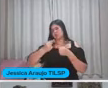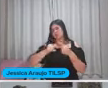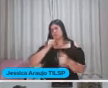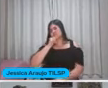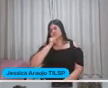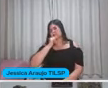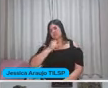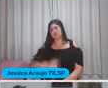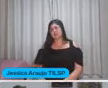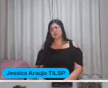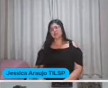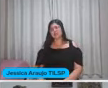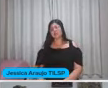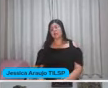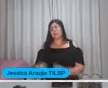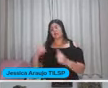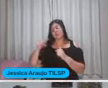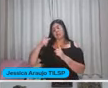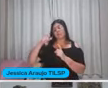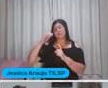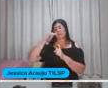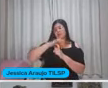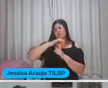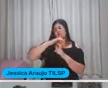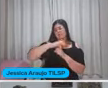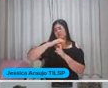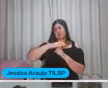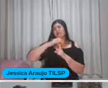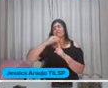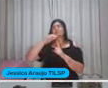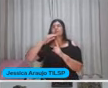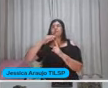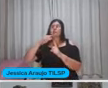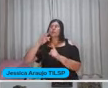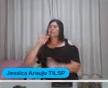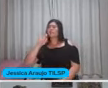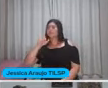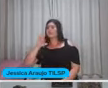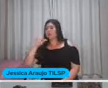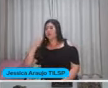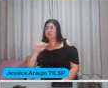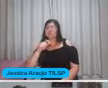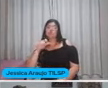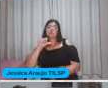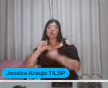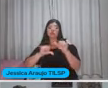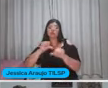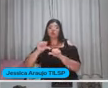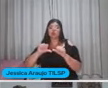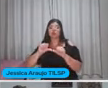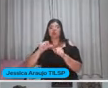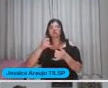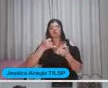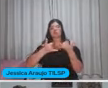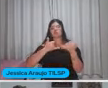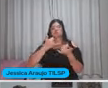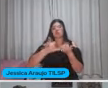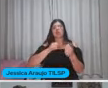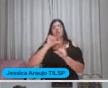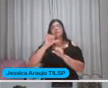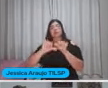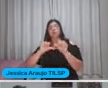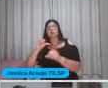Uma feira na escola Para troca de brinquedos Para troca de livros usados